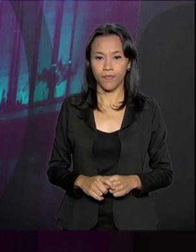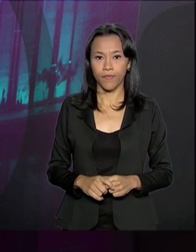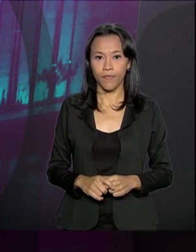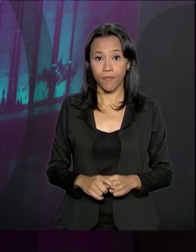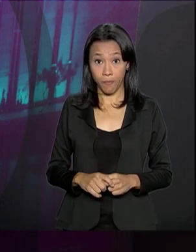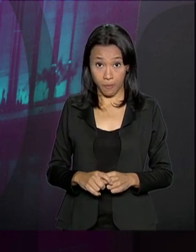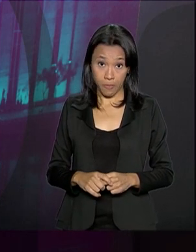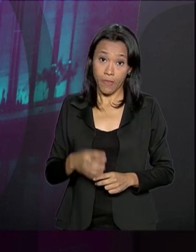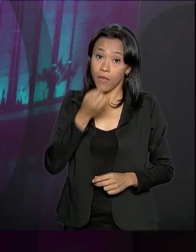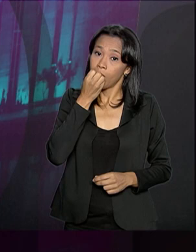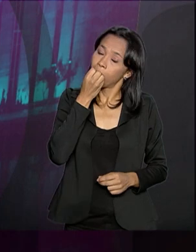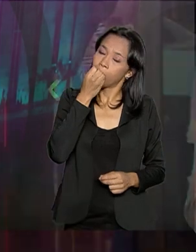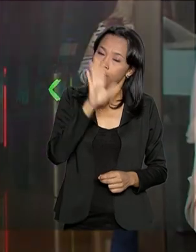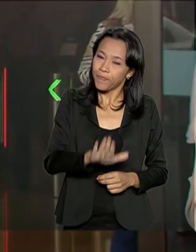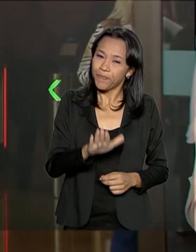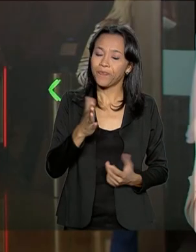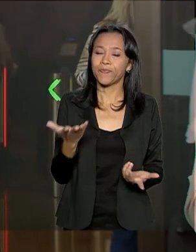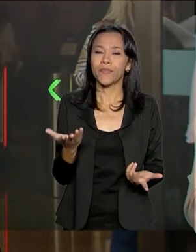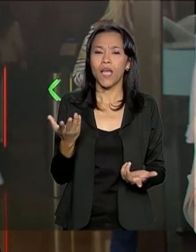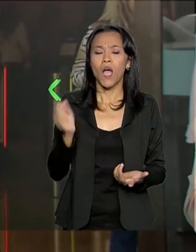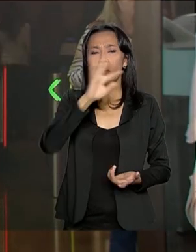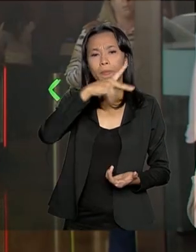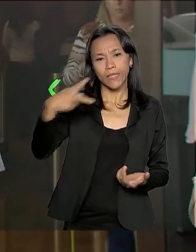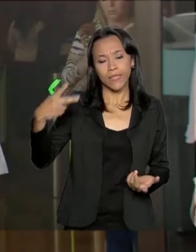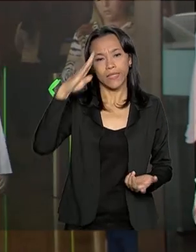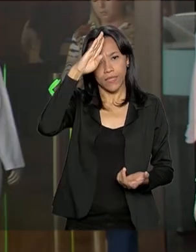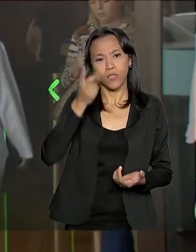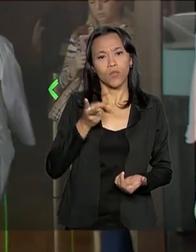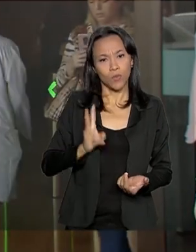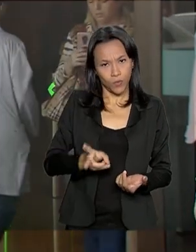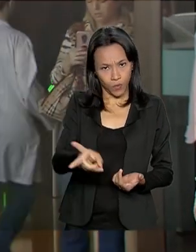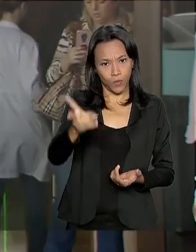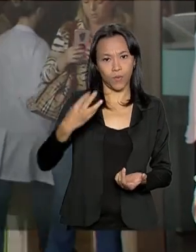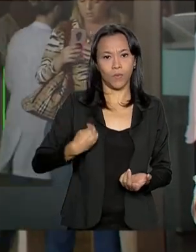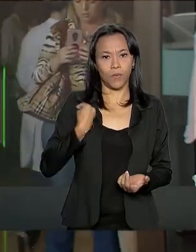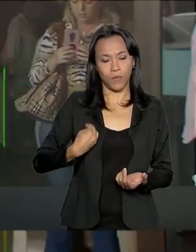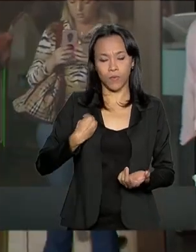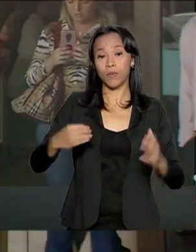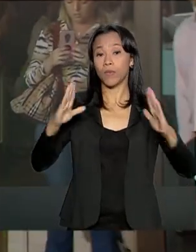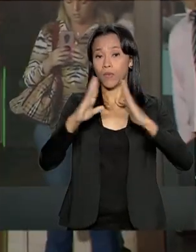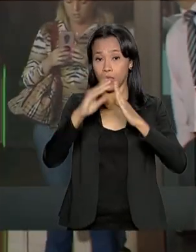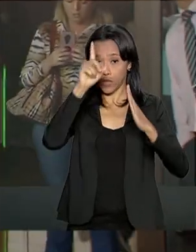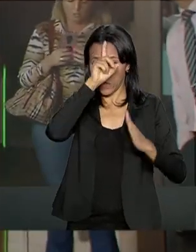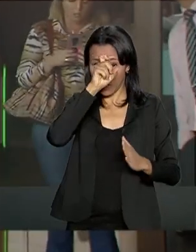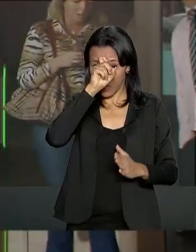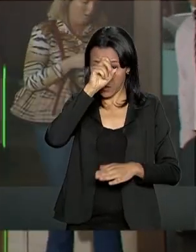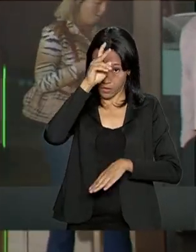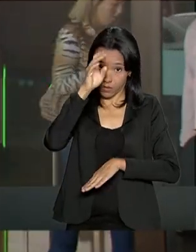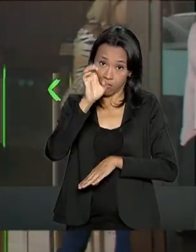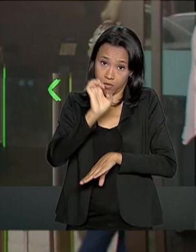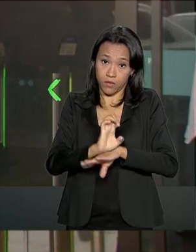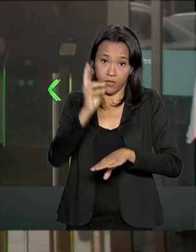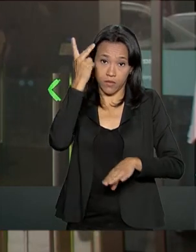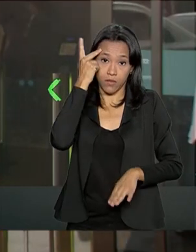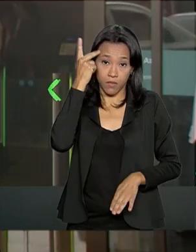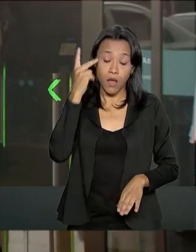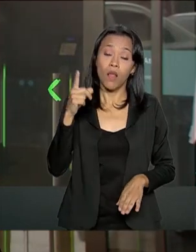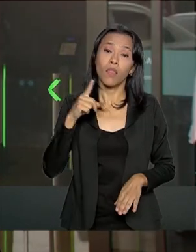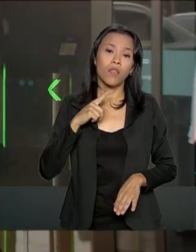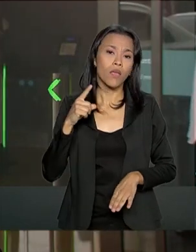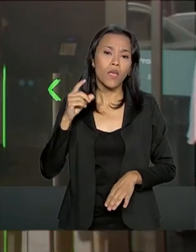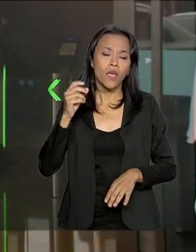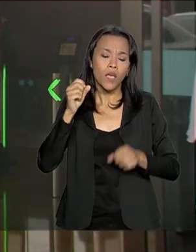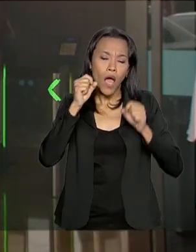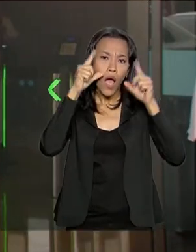Boa tarde, Luana. O presidente da República, Jair Bolsonaro, continua aqui no Hospital Albert Einstein, na Zona Sul da capital paulista. A gente tem informação de que ele